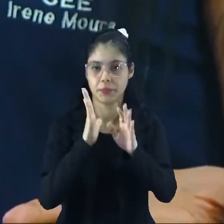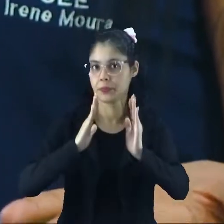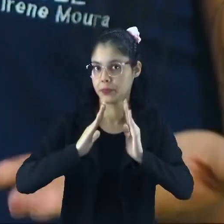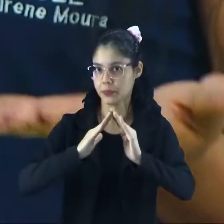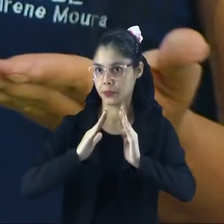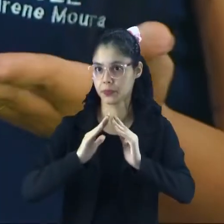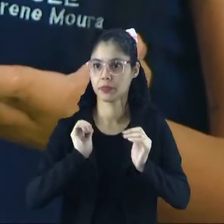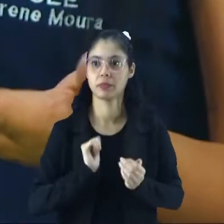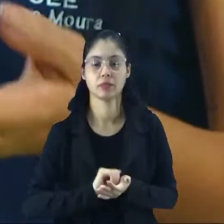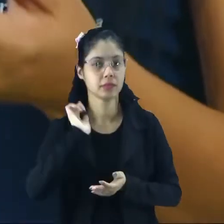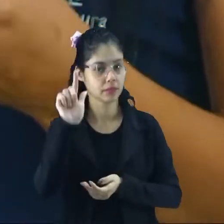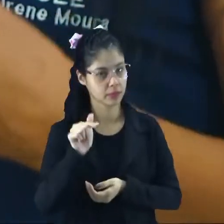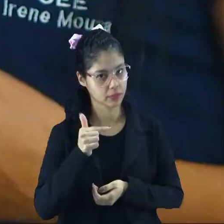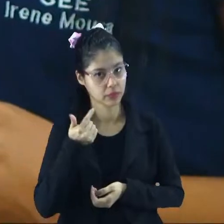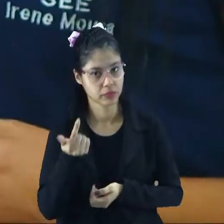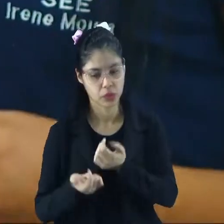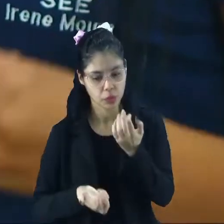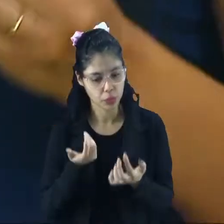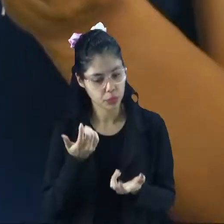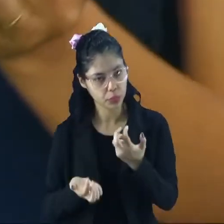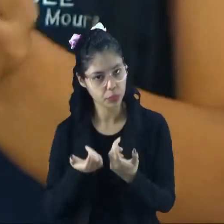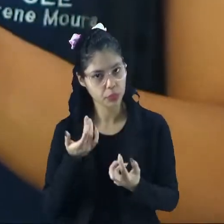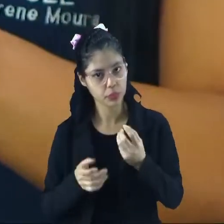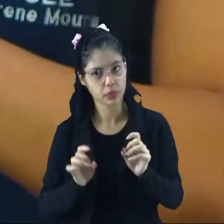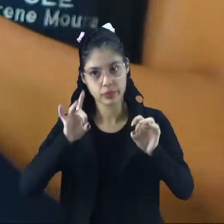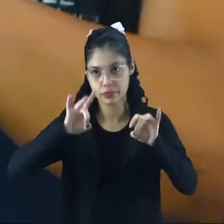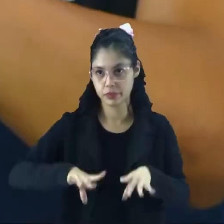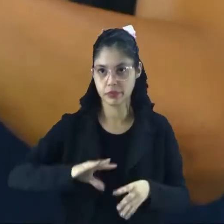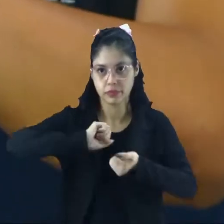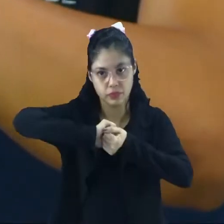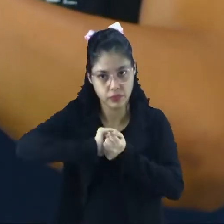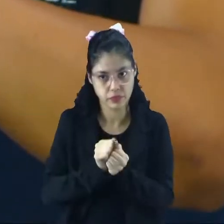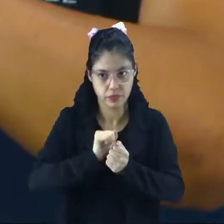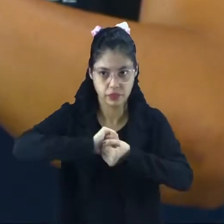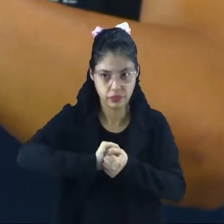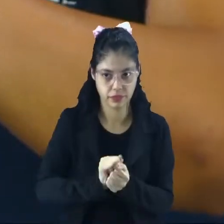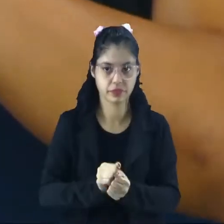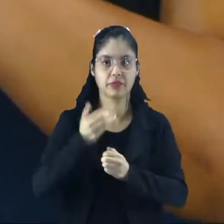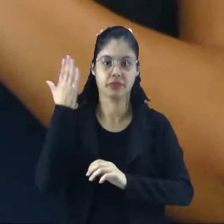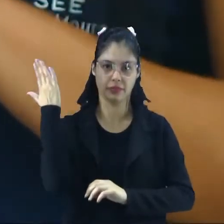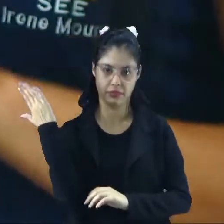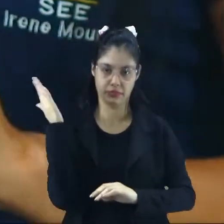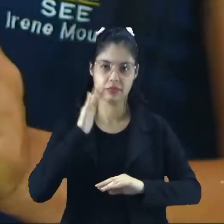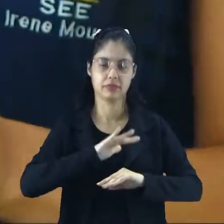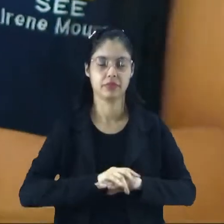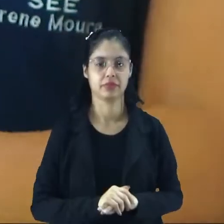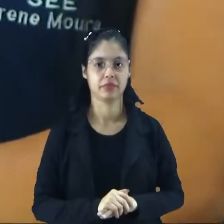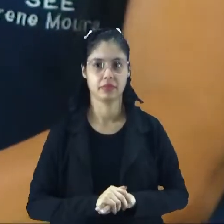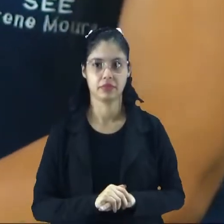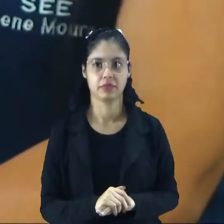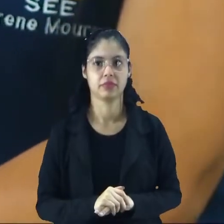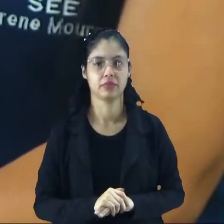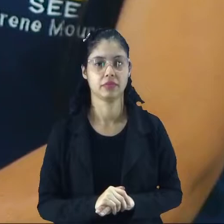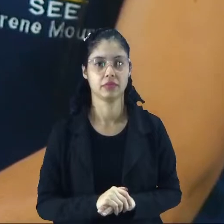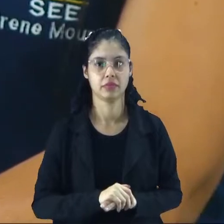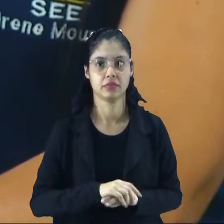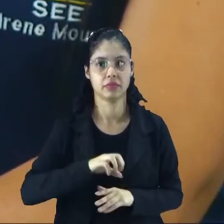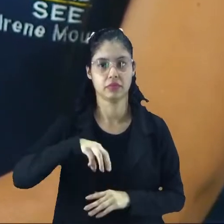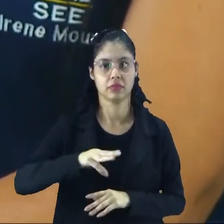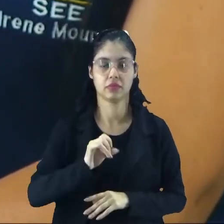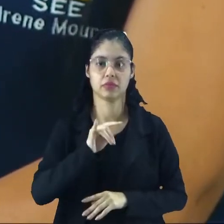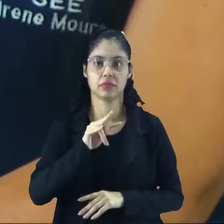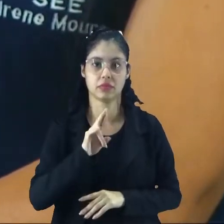casa, depois, torrado e, por último, passou por esse instrumento aqui, que se chama